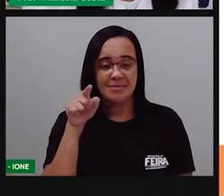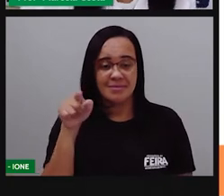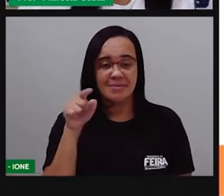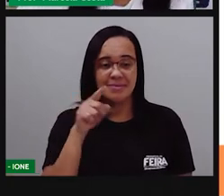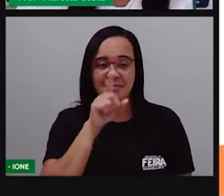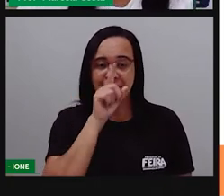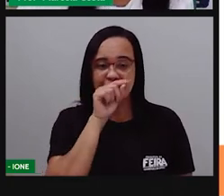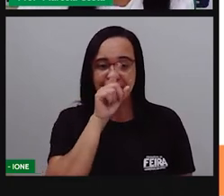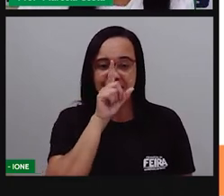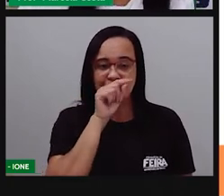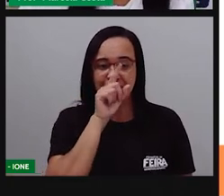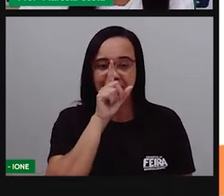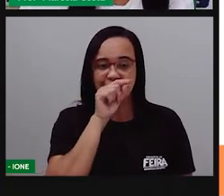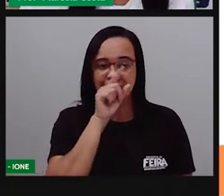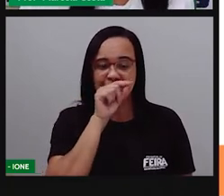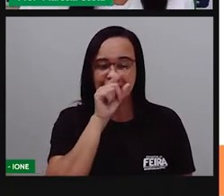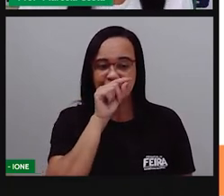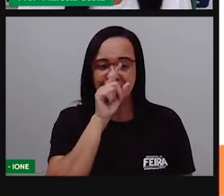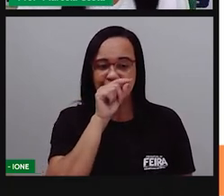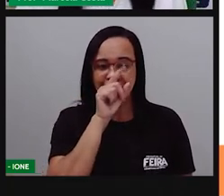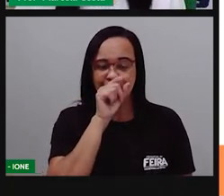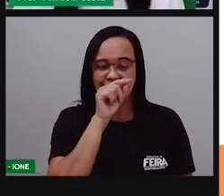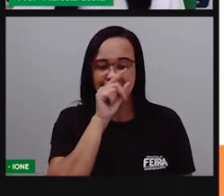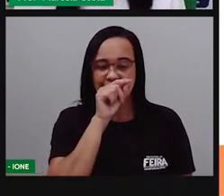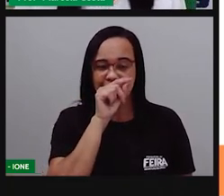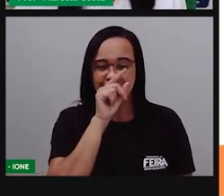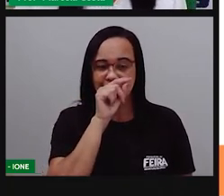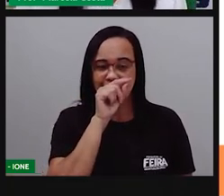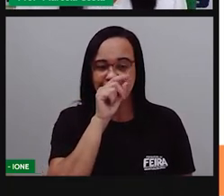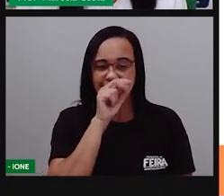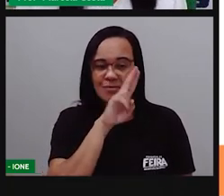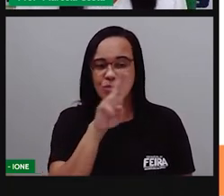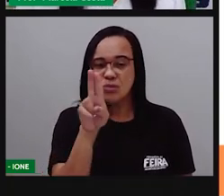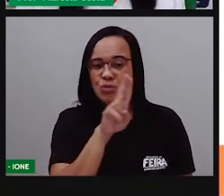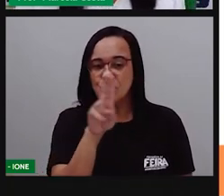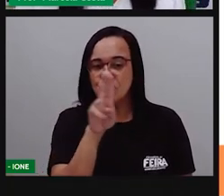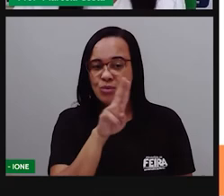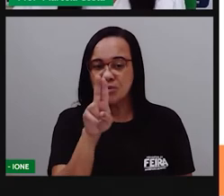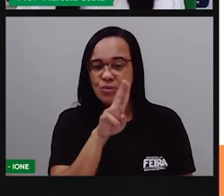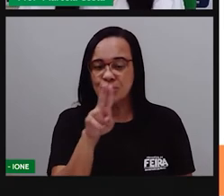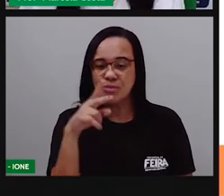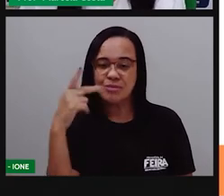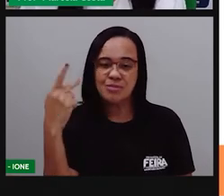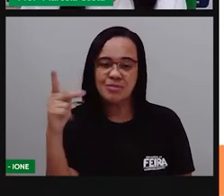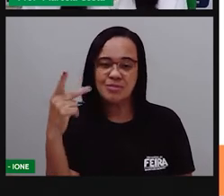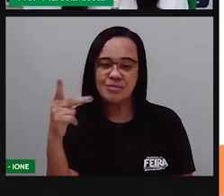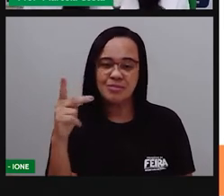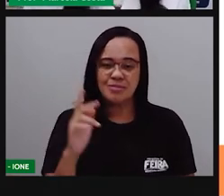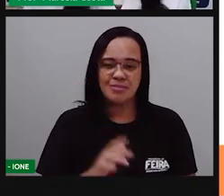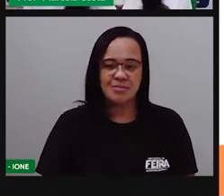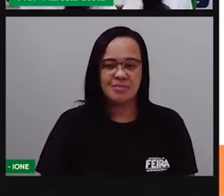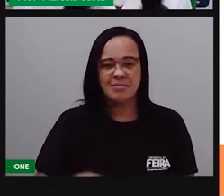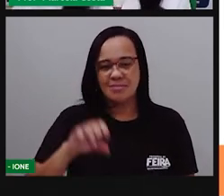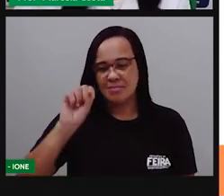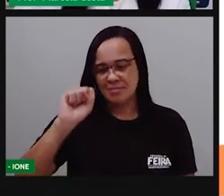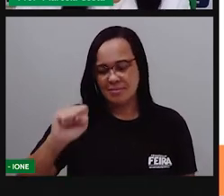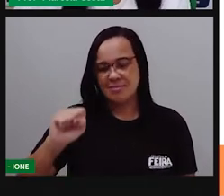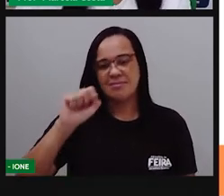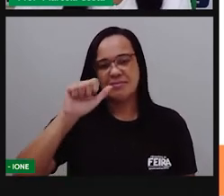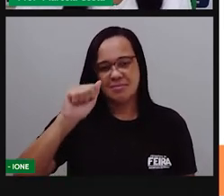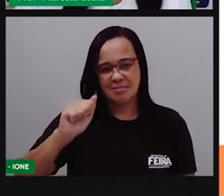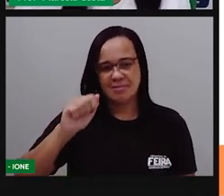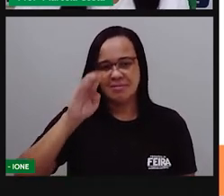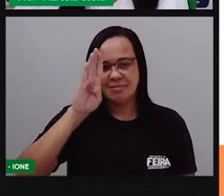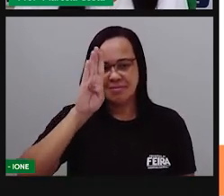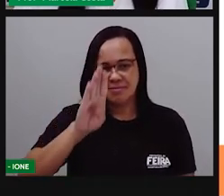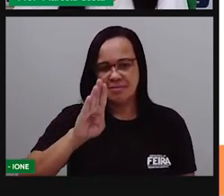Agora, que passarinho bonito é esse? O nome dele é o Sábio.